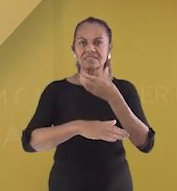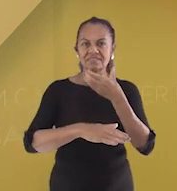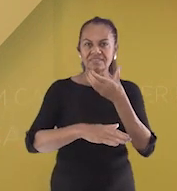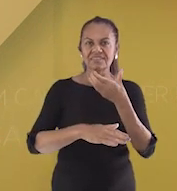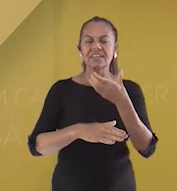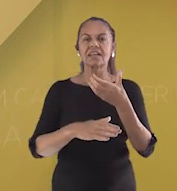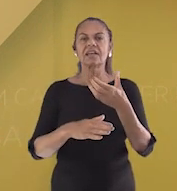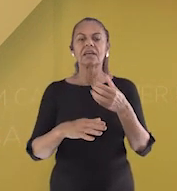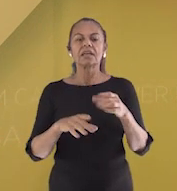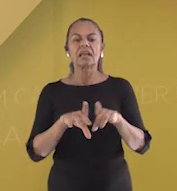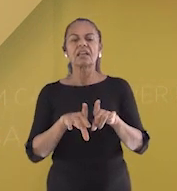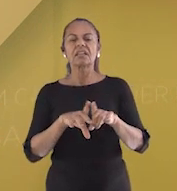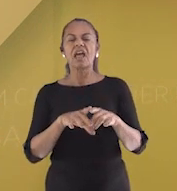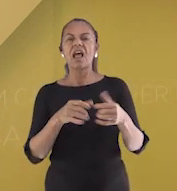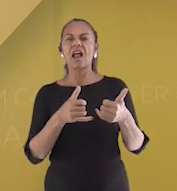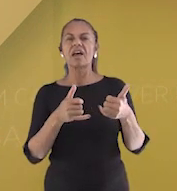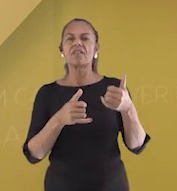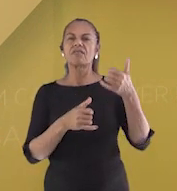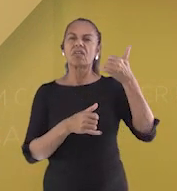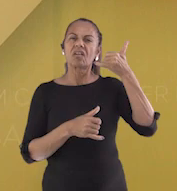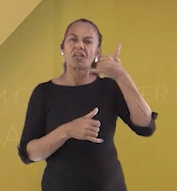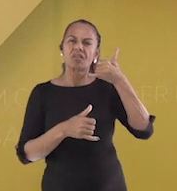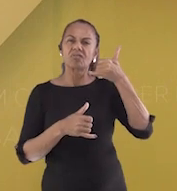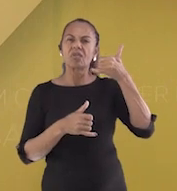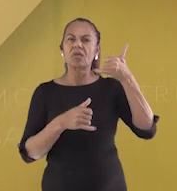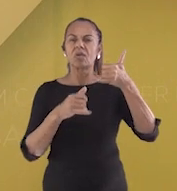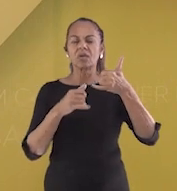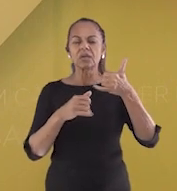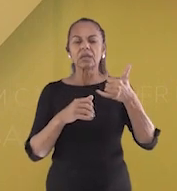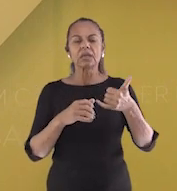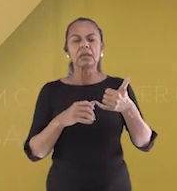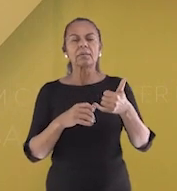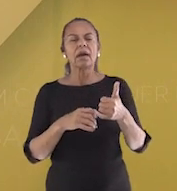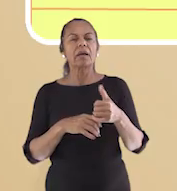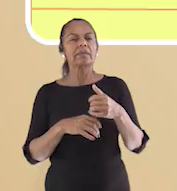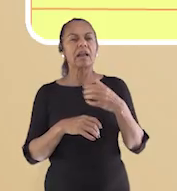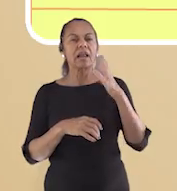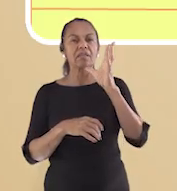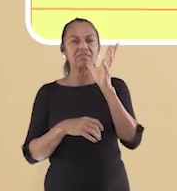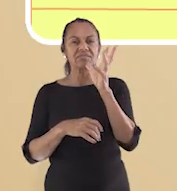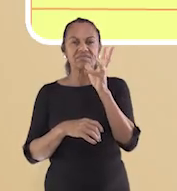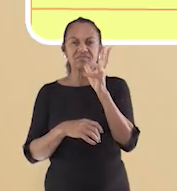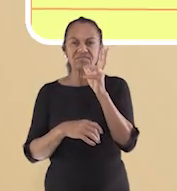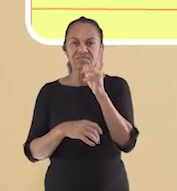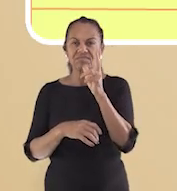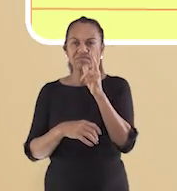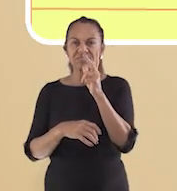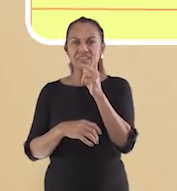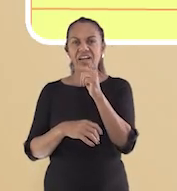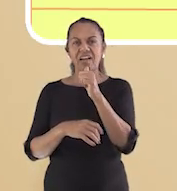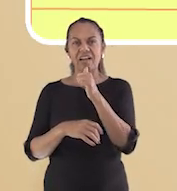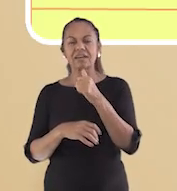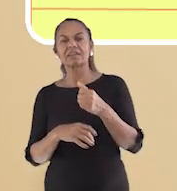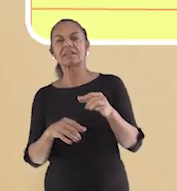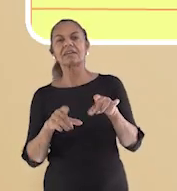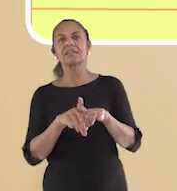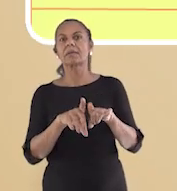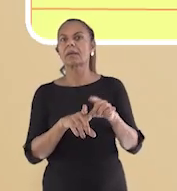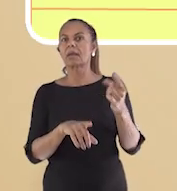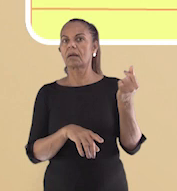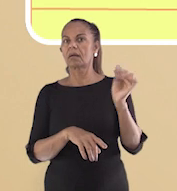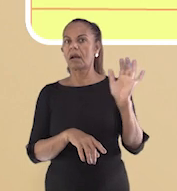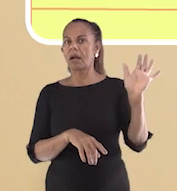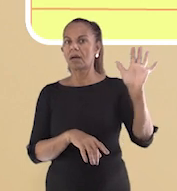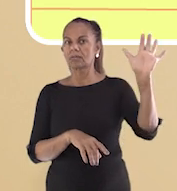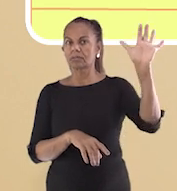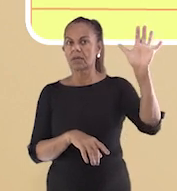E era uma coisa muito lenta e custava muito caro. Com o passar dos anos, a tecnologia foi se